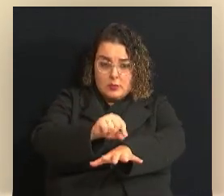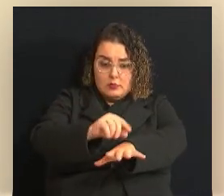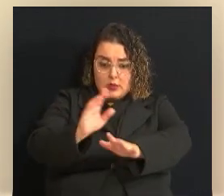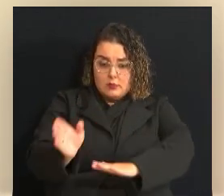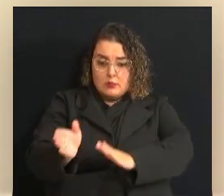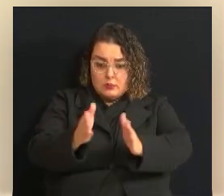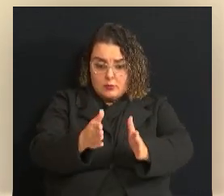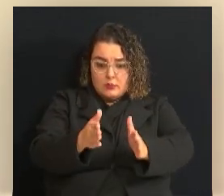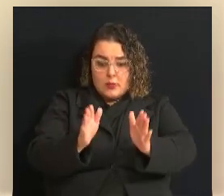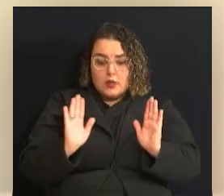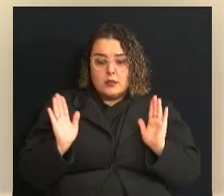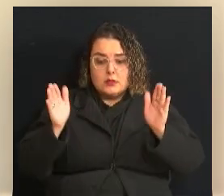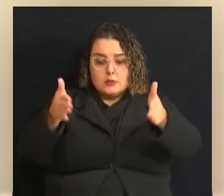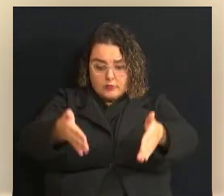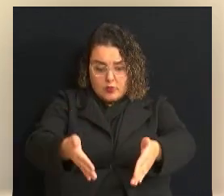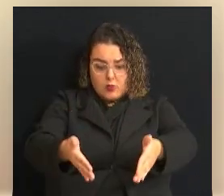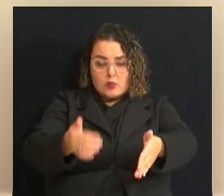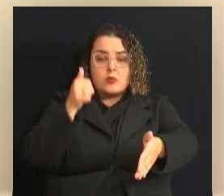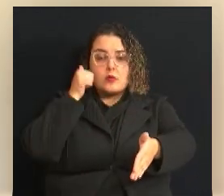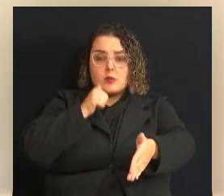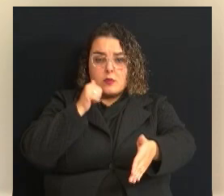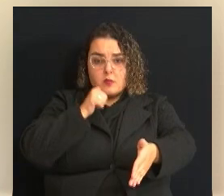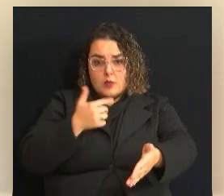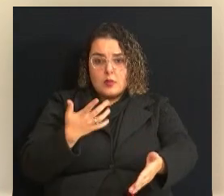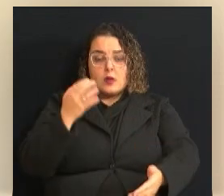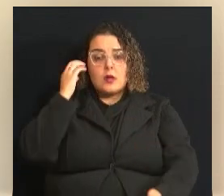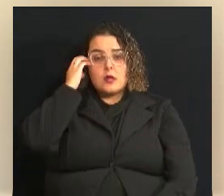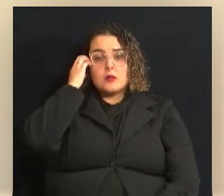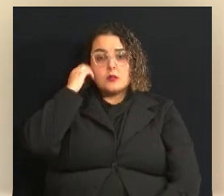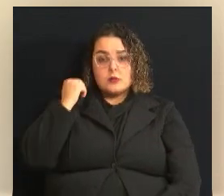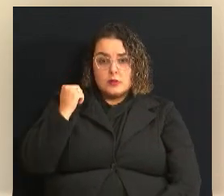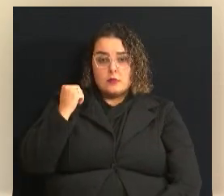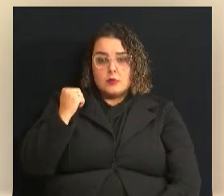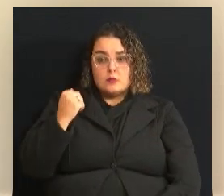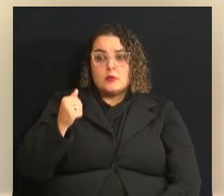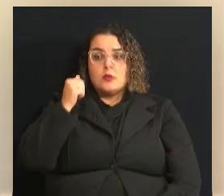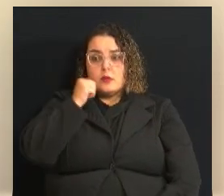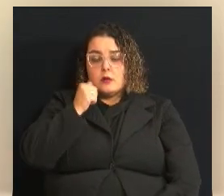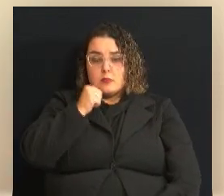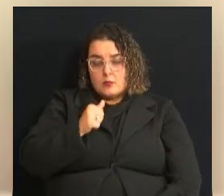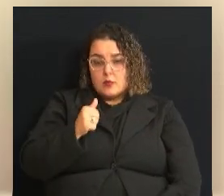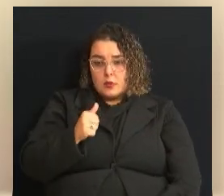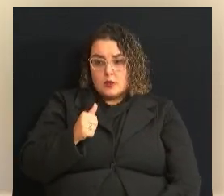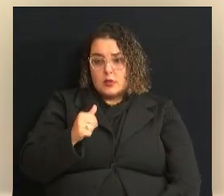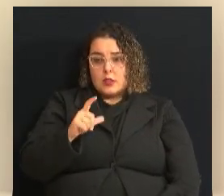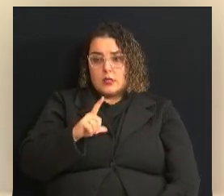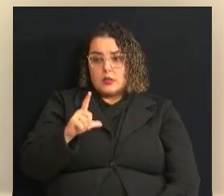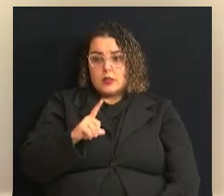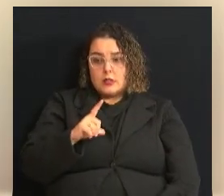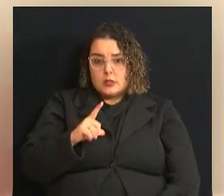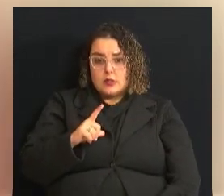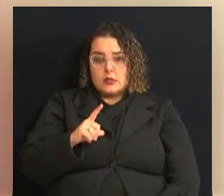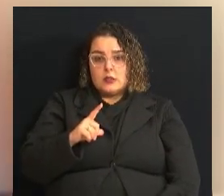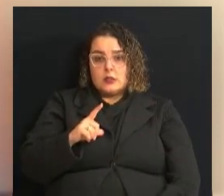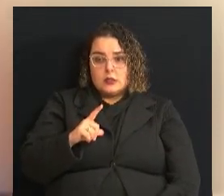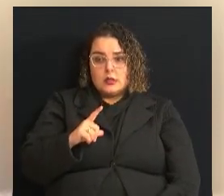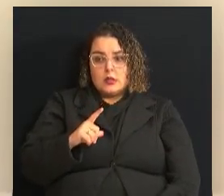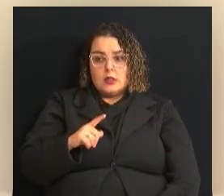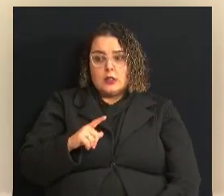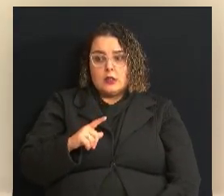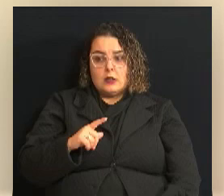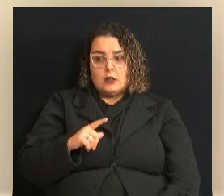mulher. Quer dizer, se a gente sabe que a mulher tem uma carga muito maior,